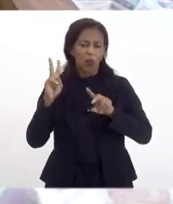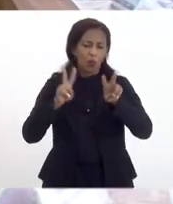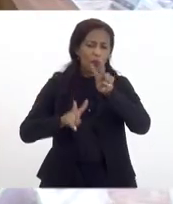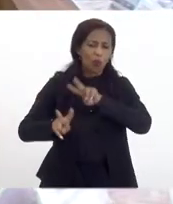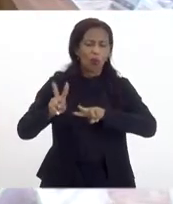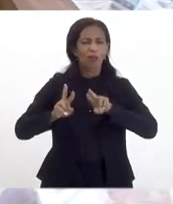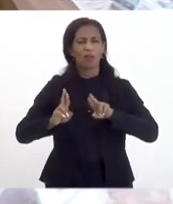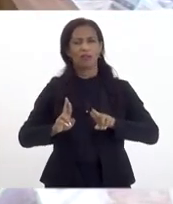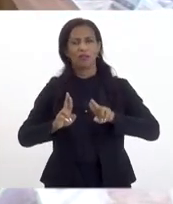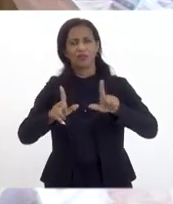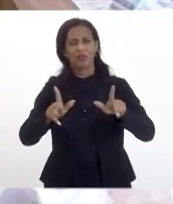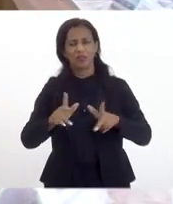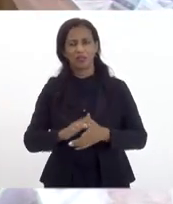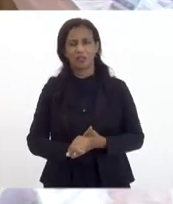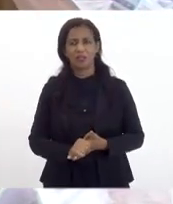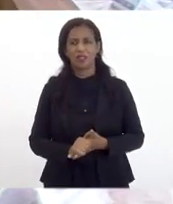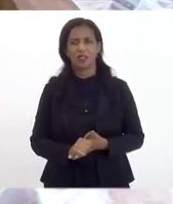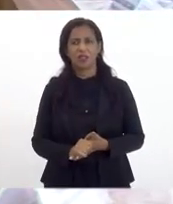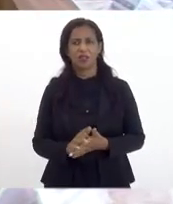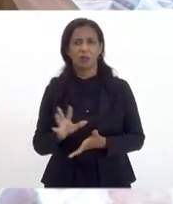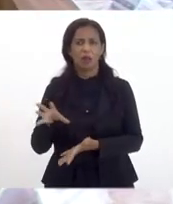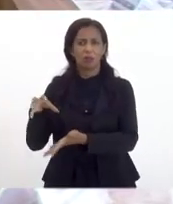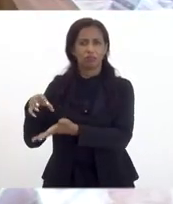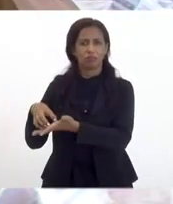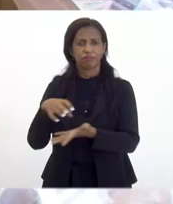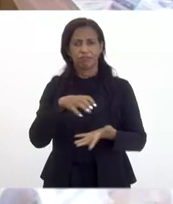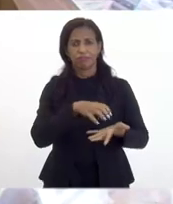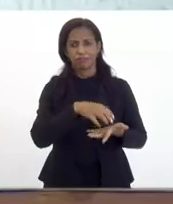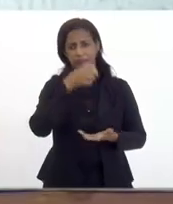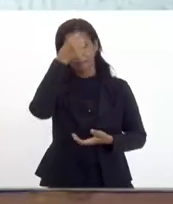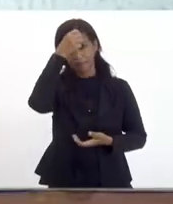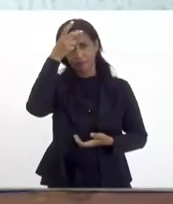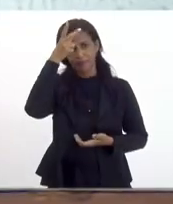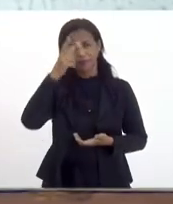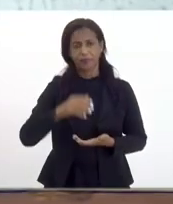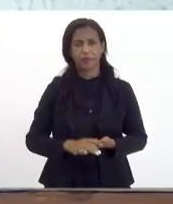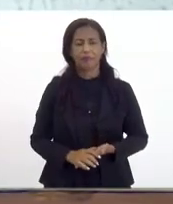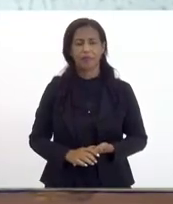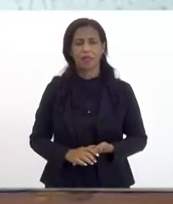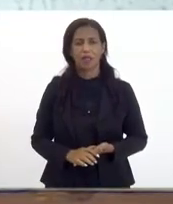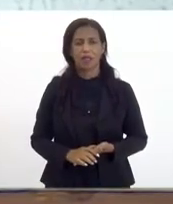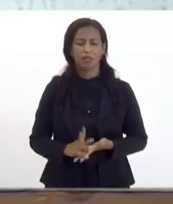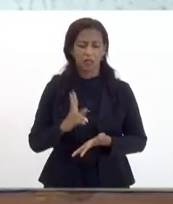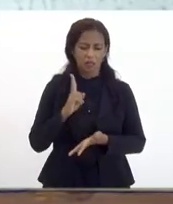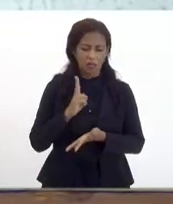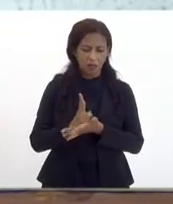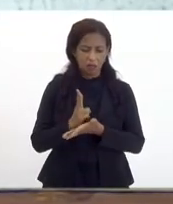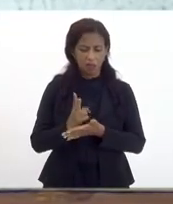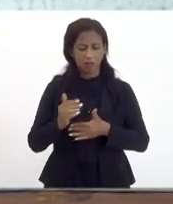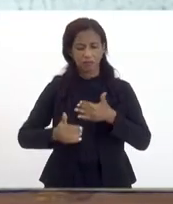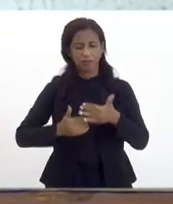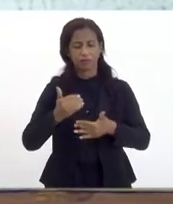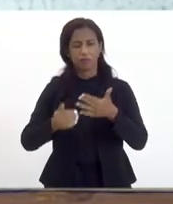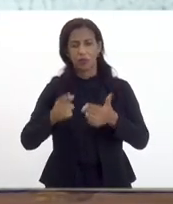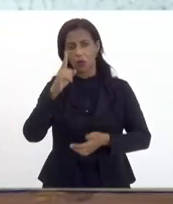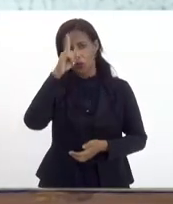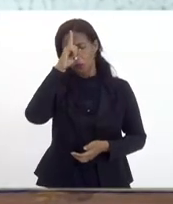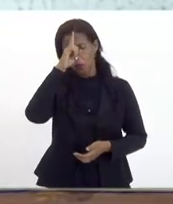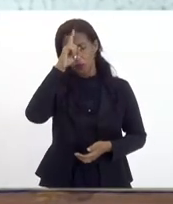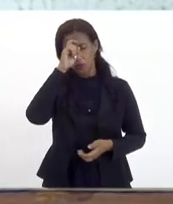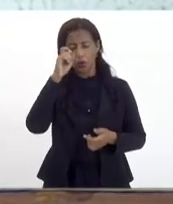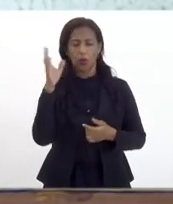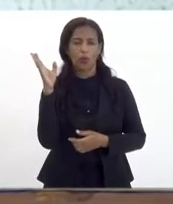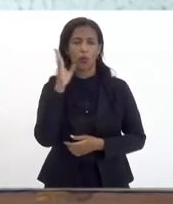diferenciado para ambos os municípios nessa mesma esteira a instalação de um hospital geral com